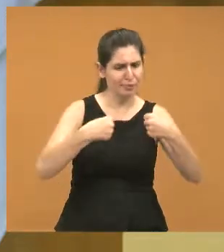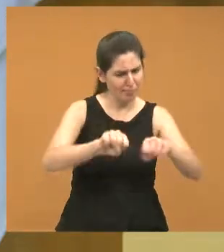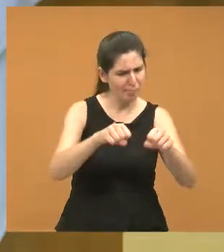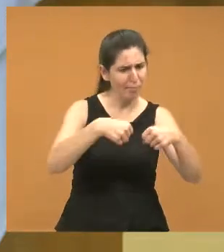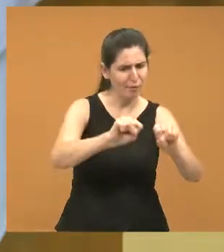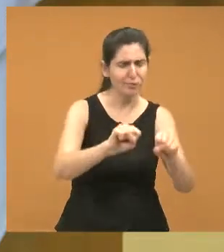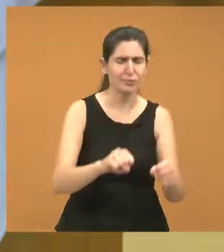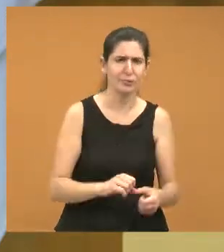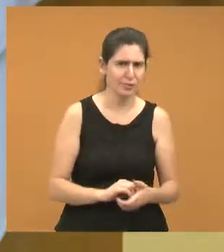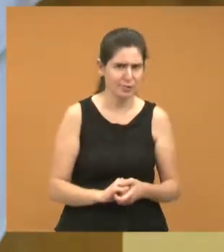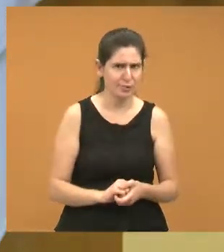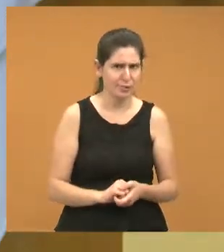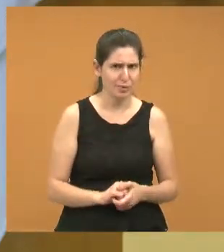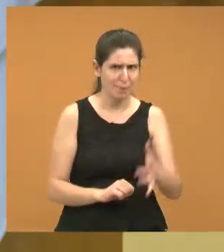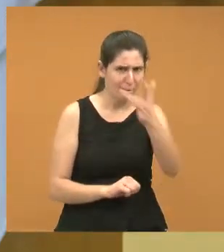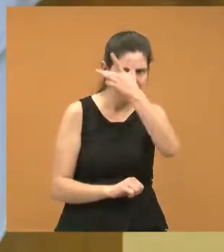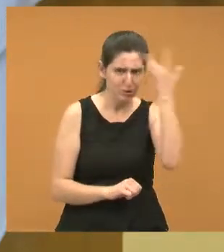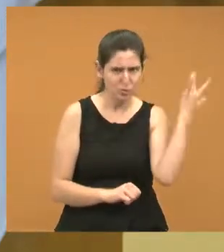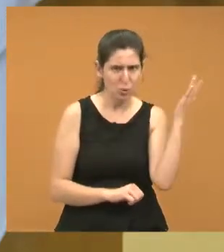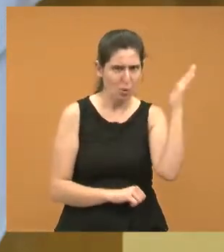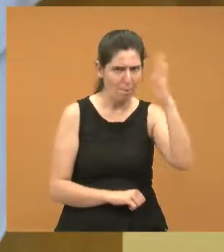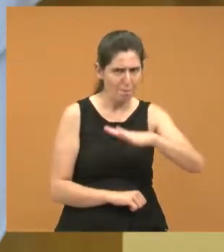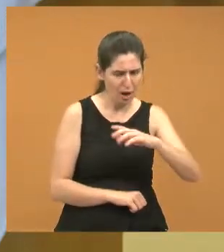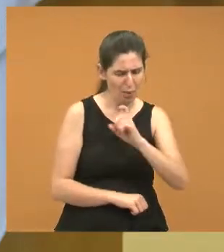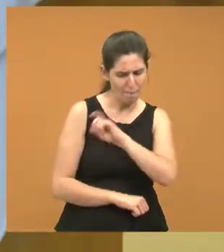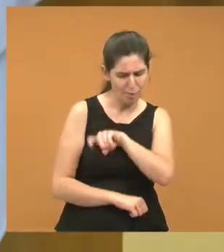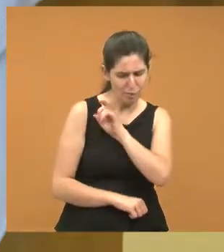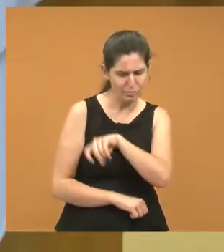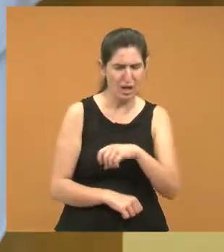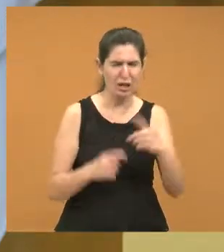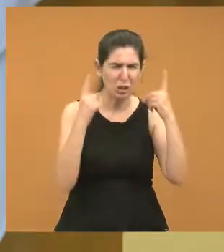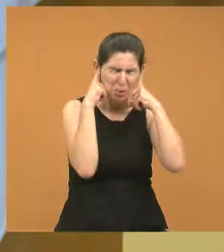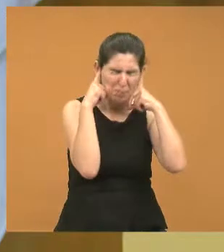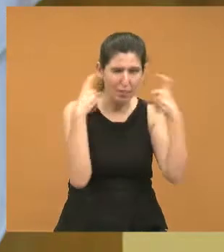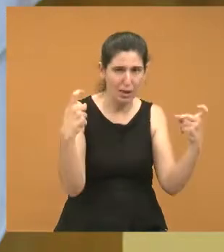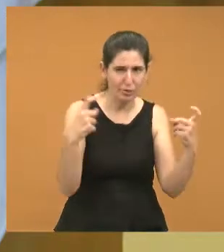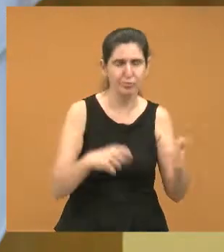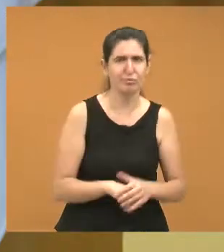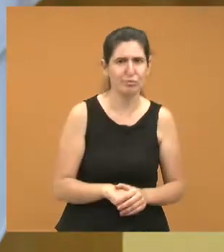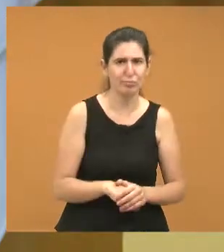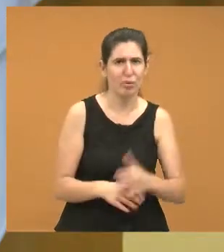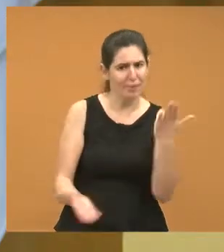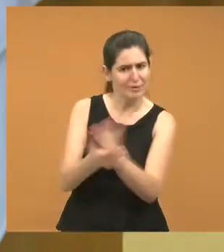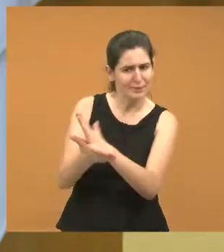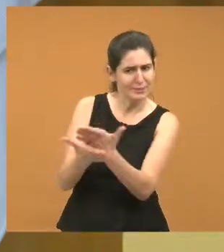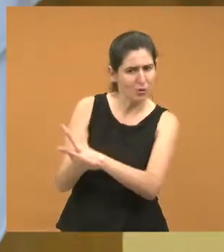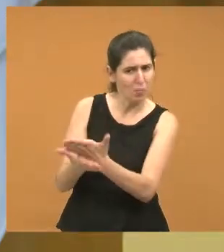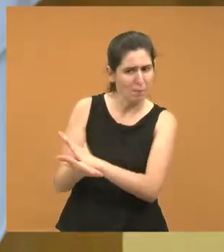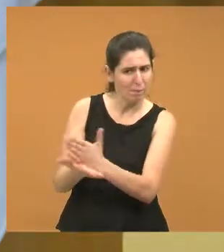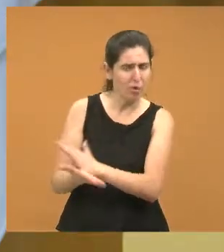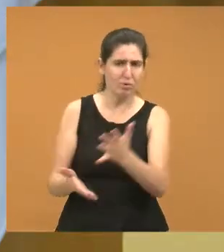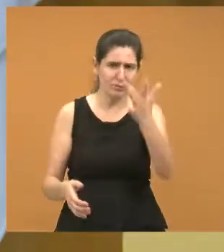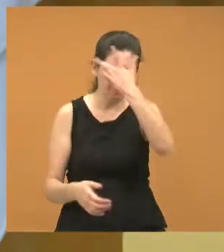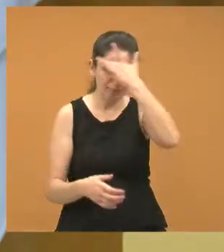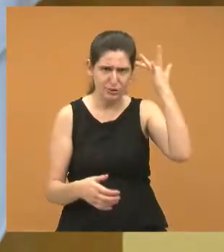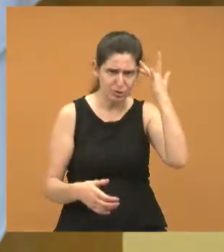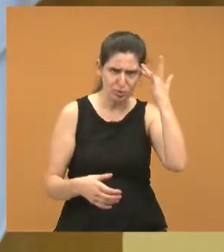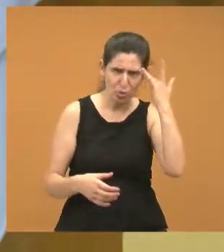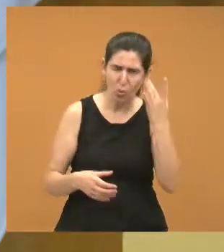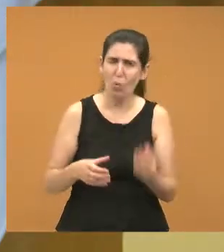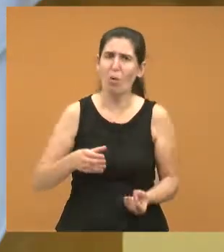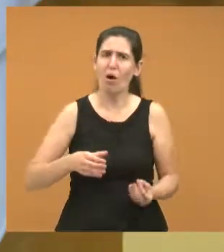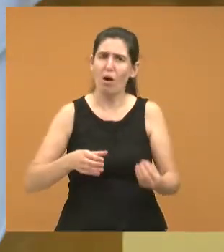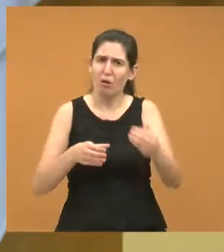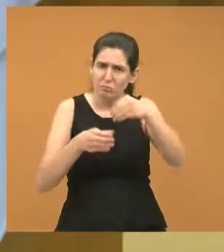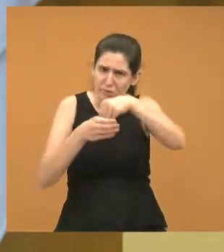perversas aí, que não estão deixando com que o religioso, o padre lá, celebre a